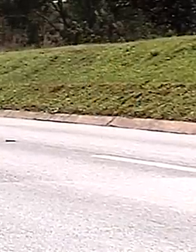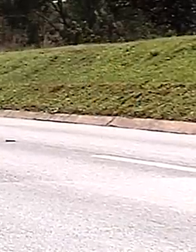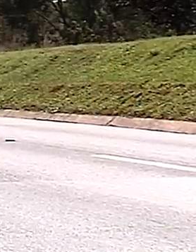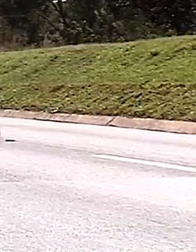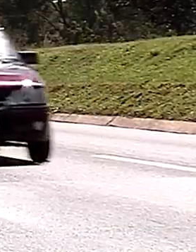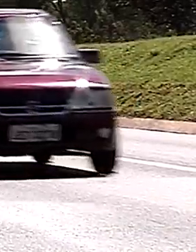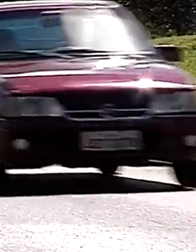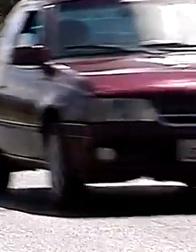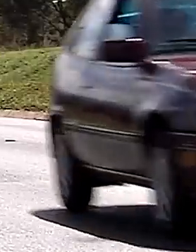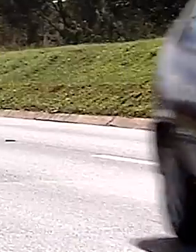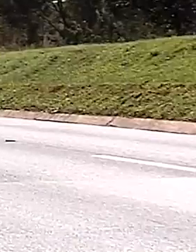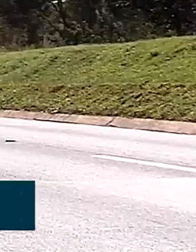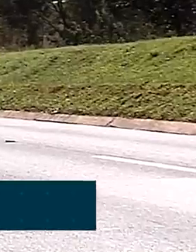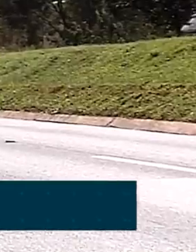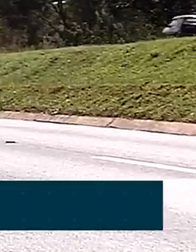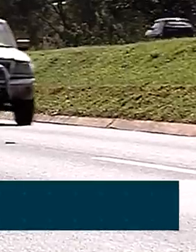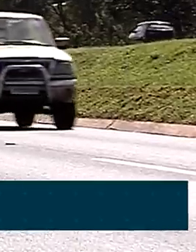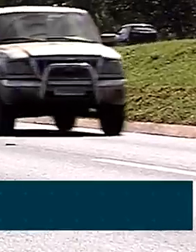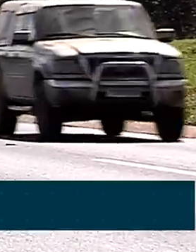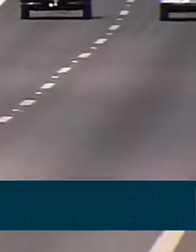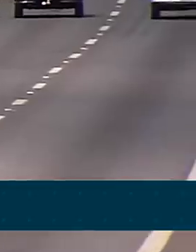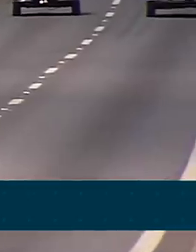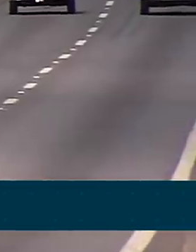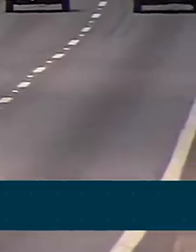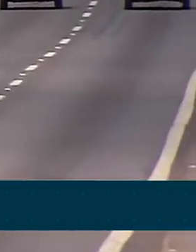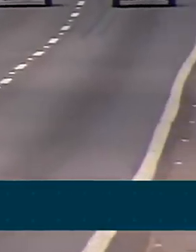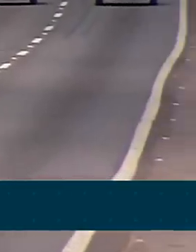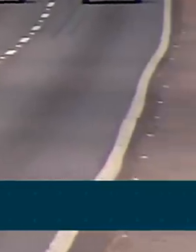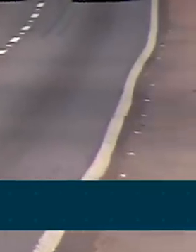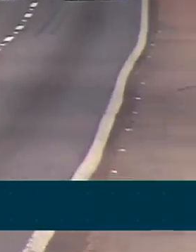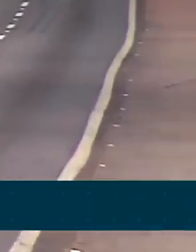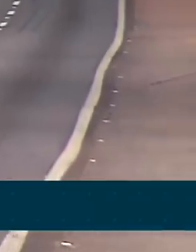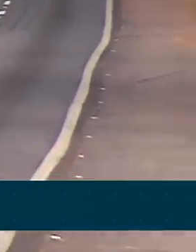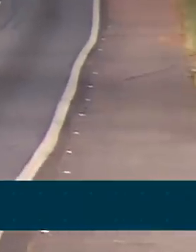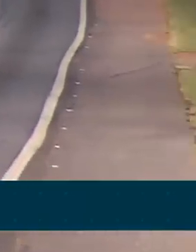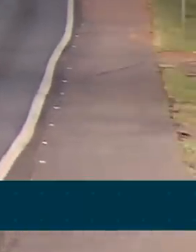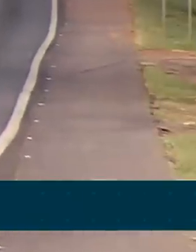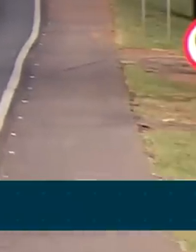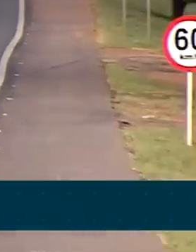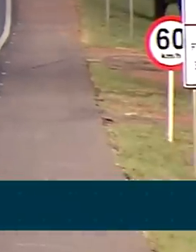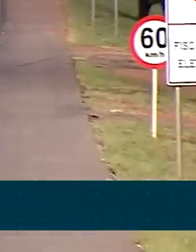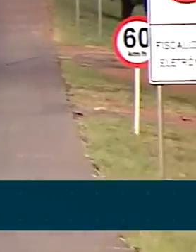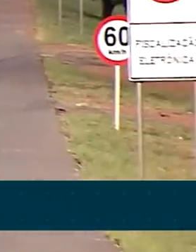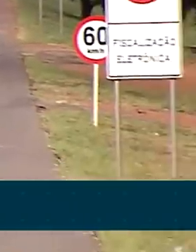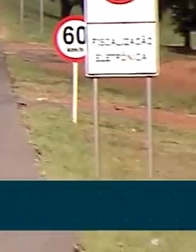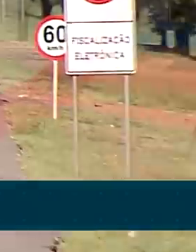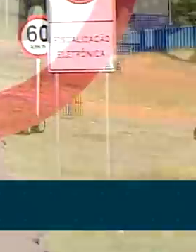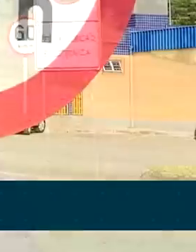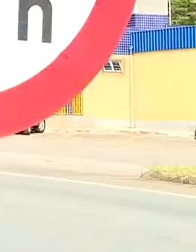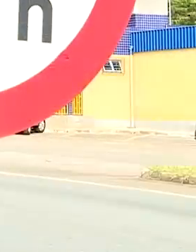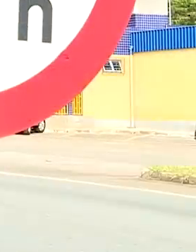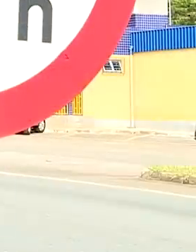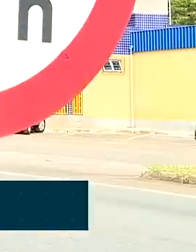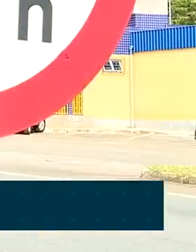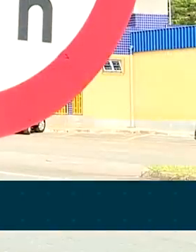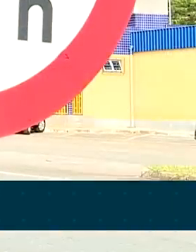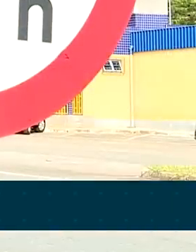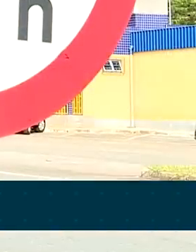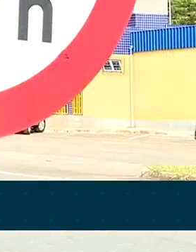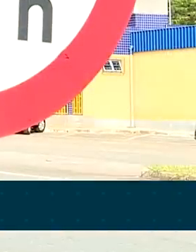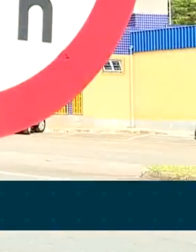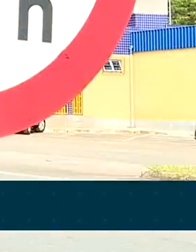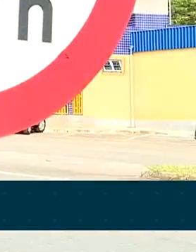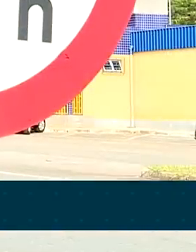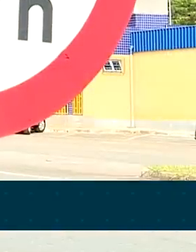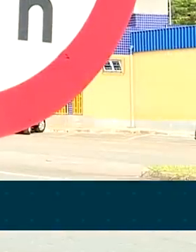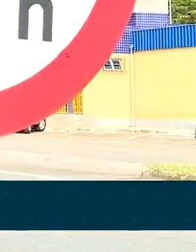chegada das férias e das festas de fim de ano, o fluxo de veículos nas rodovias brasileiras aumenta. Por isso, a Polícia